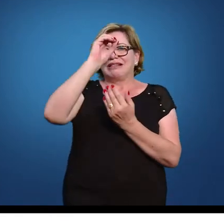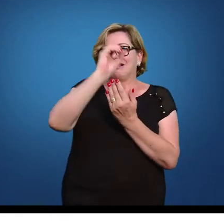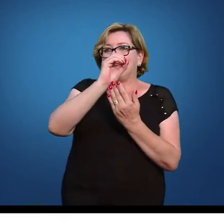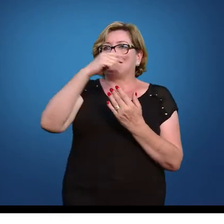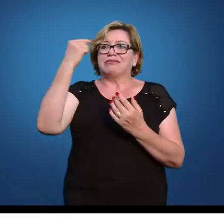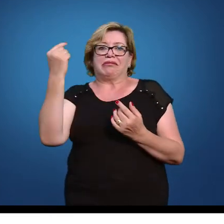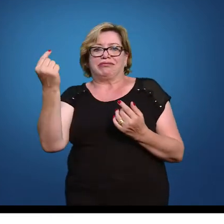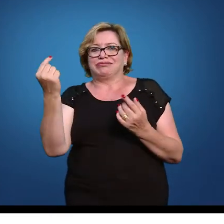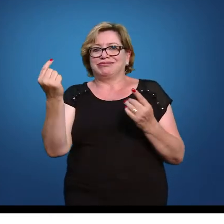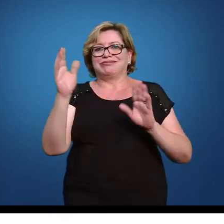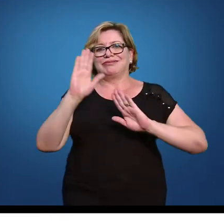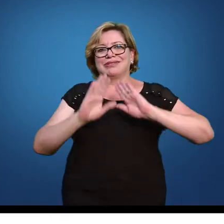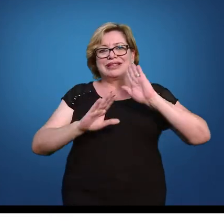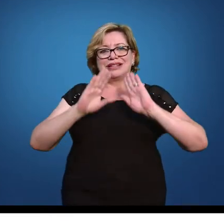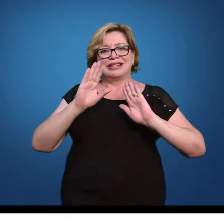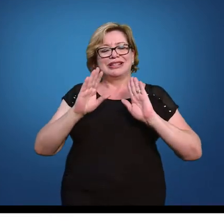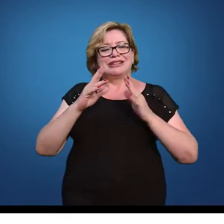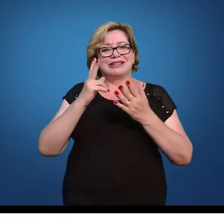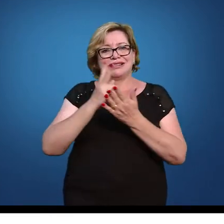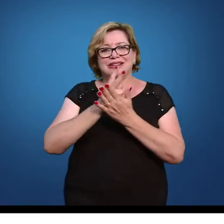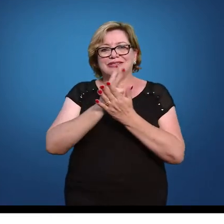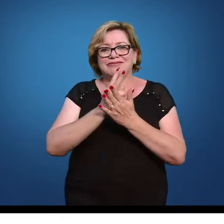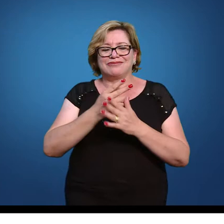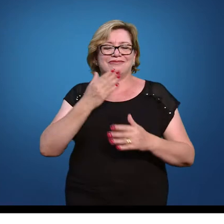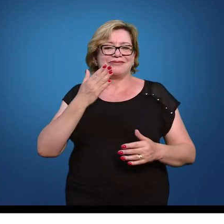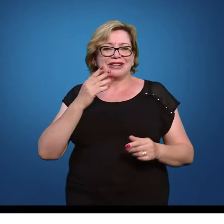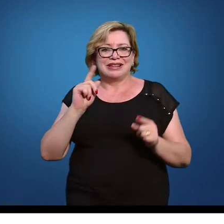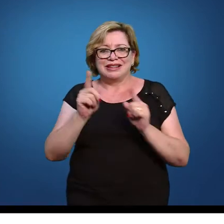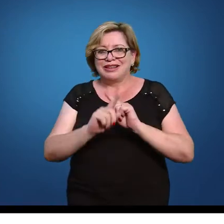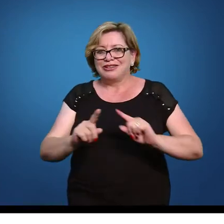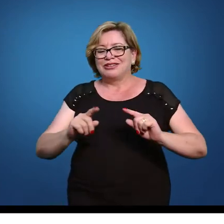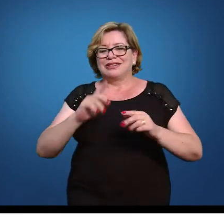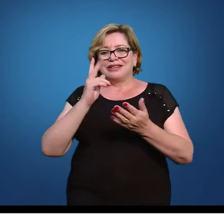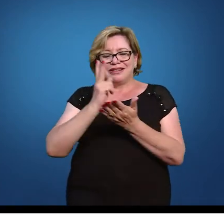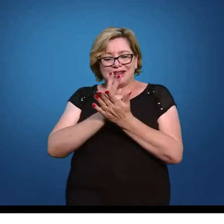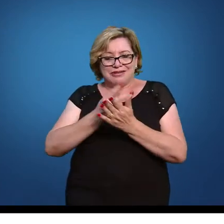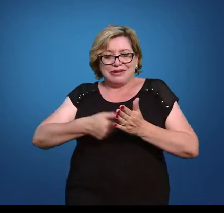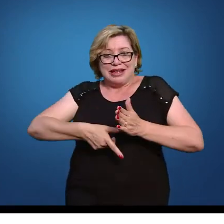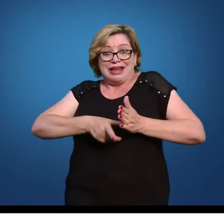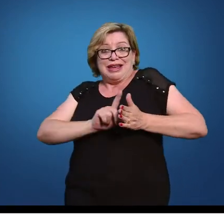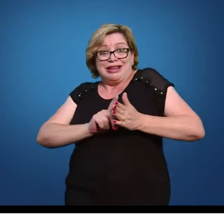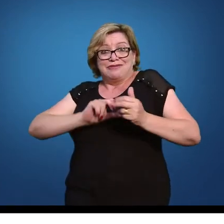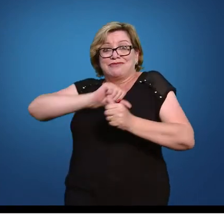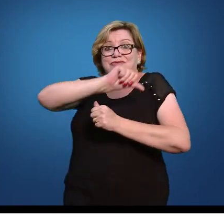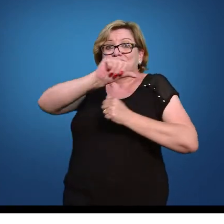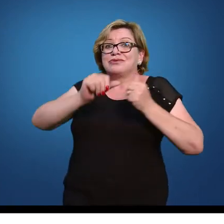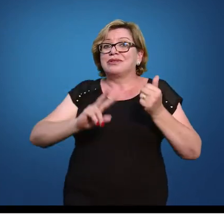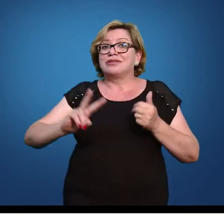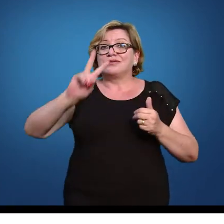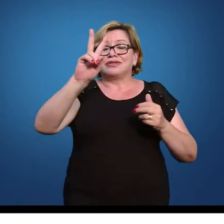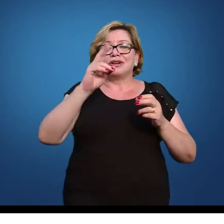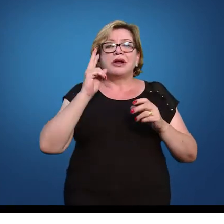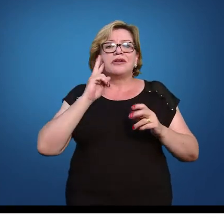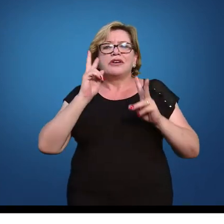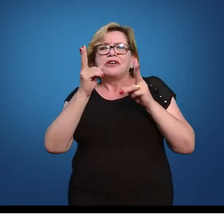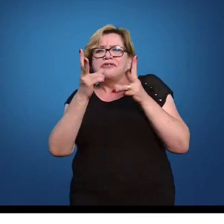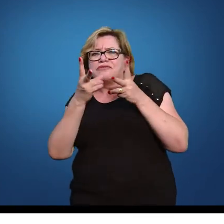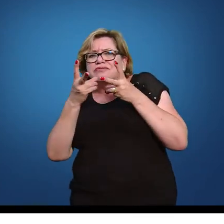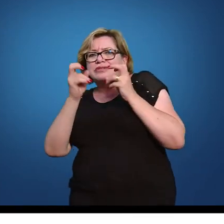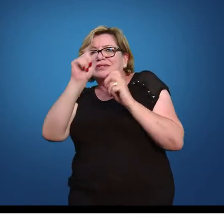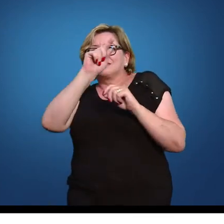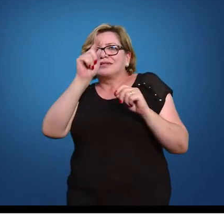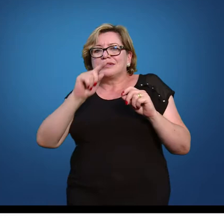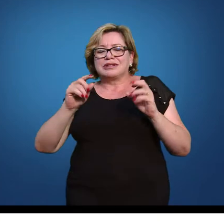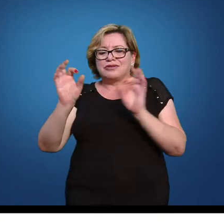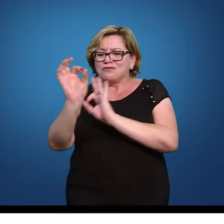0 e 0 padrão 1 de maneira que você use a tabela direto sempre vai ter que primeiro padronizar os valores calcular o Z montar o